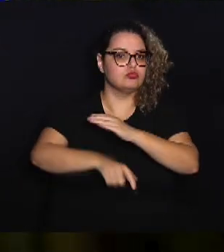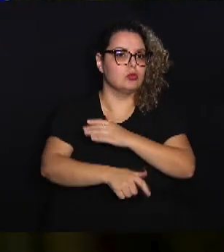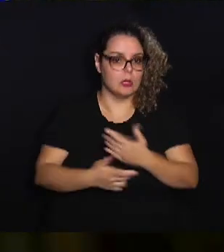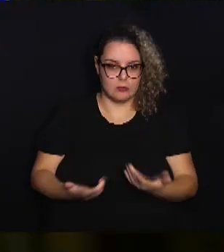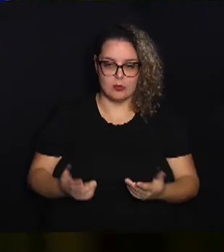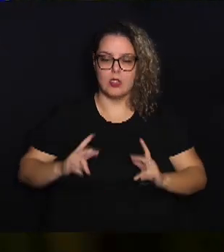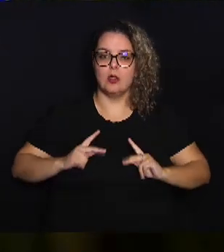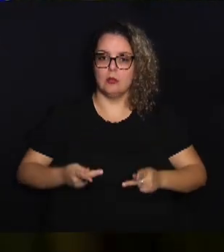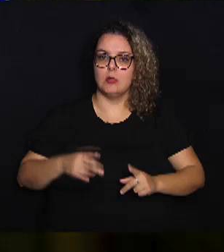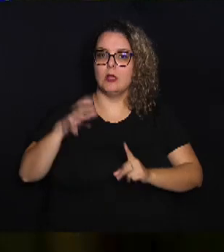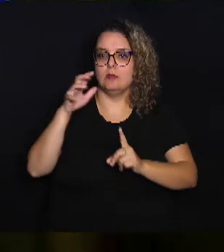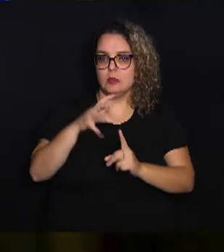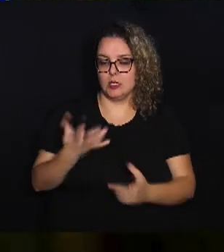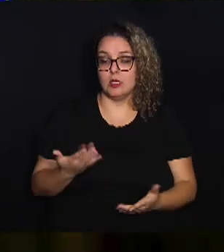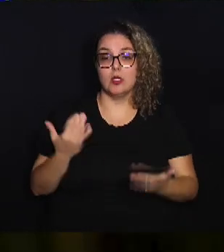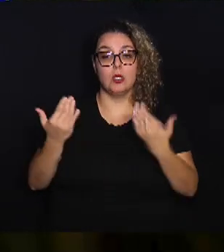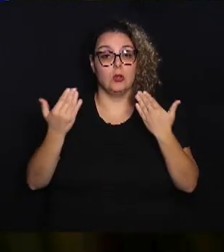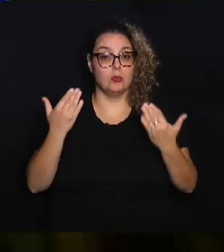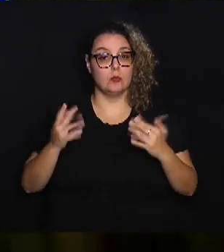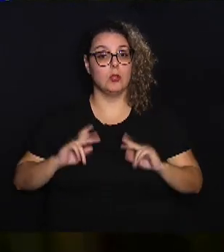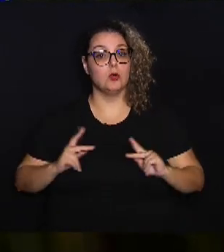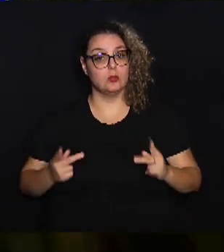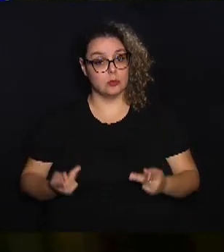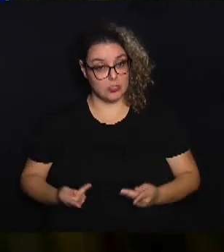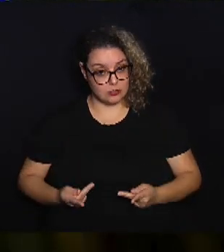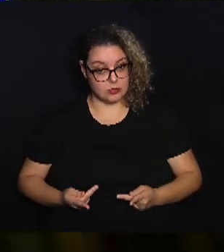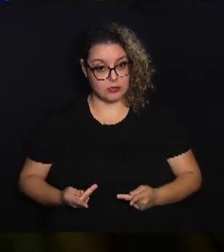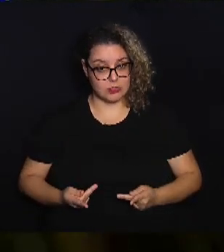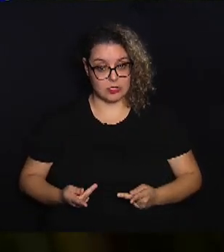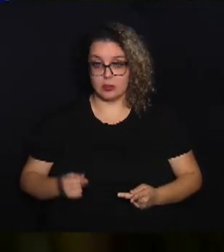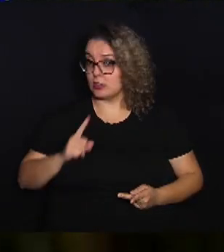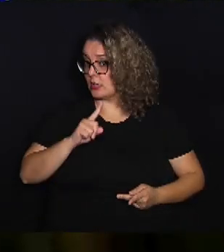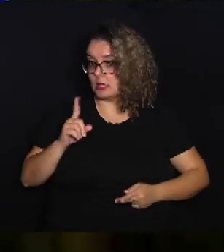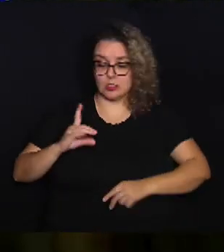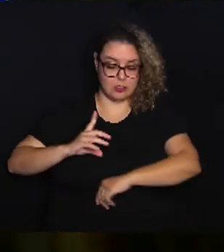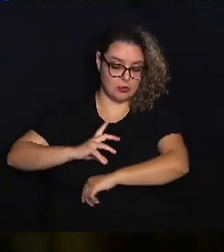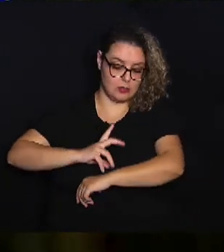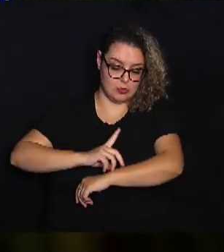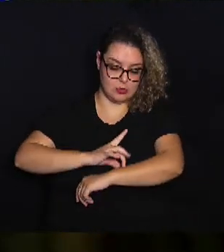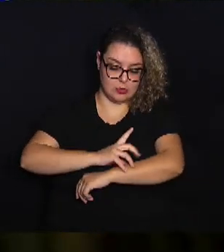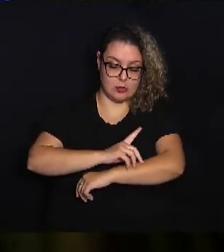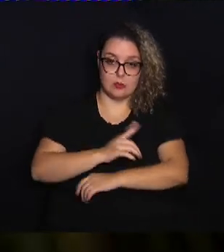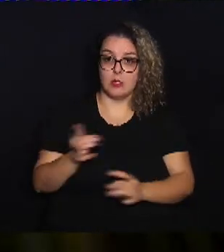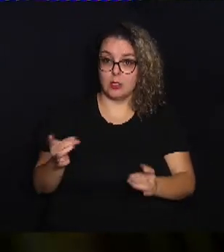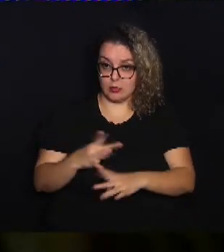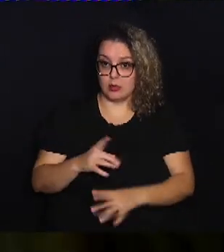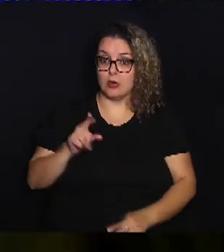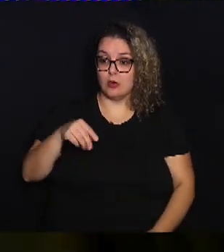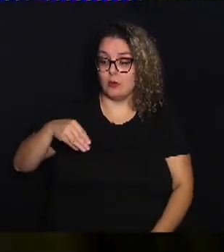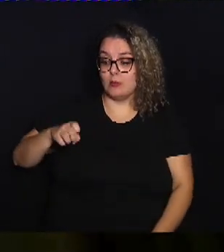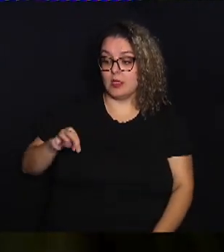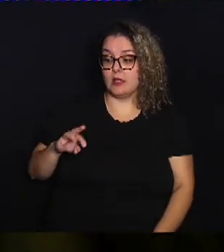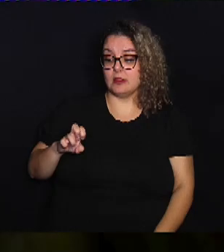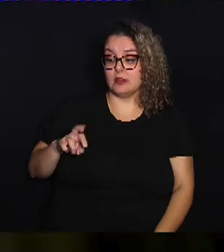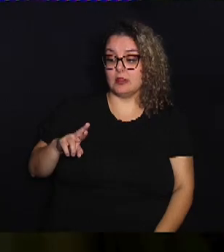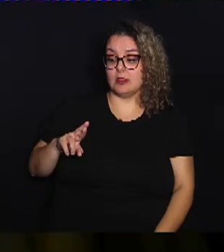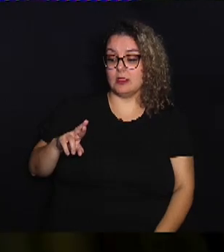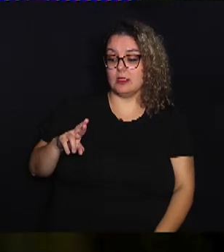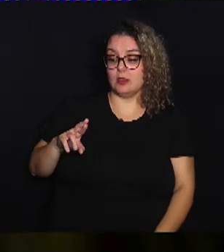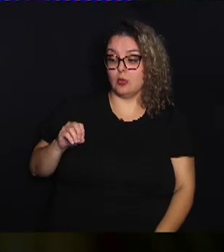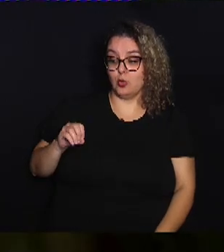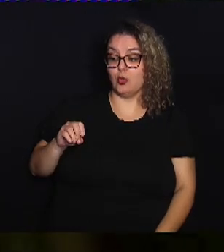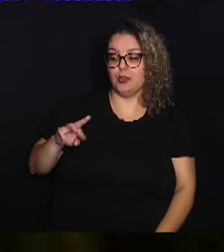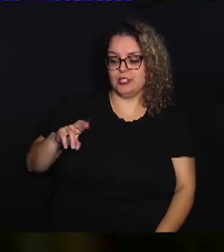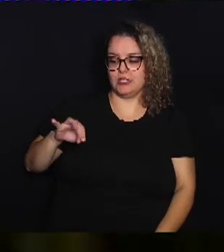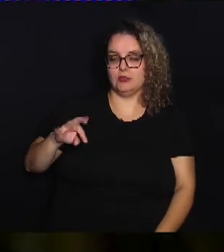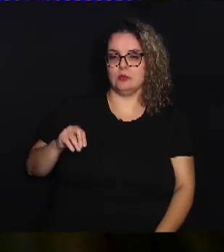humanidade e comparou os seres humanos não aos dinossauros extintos, mas ao meteorito. Ele afirma que não estamos